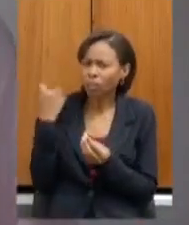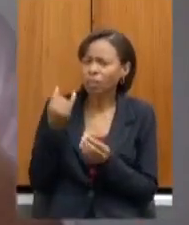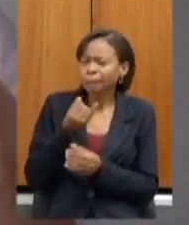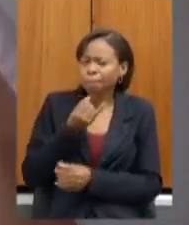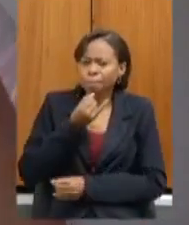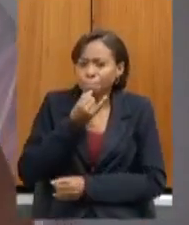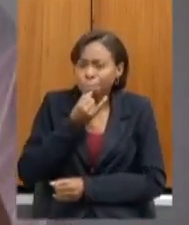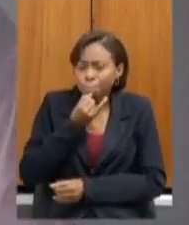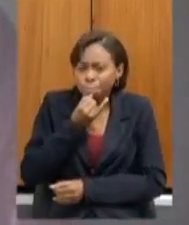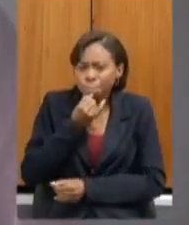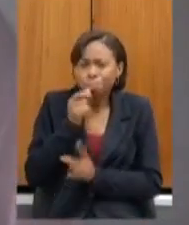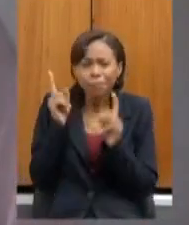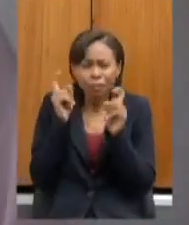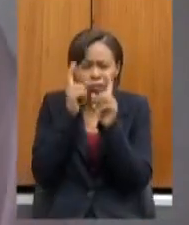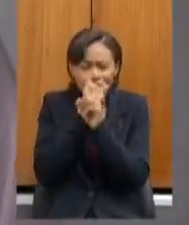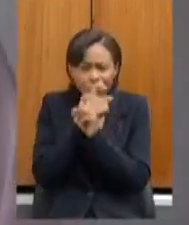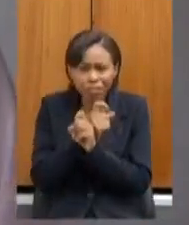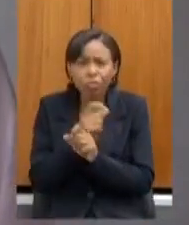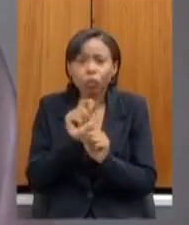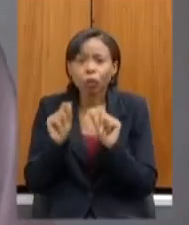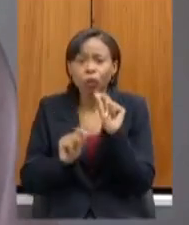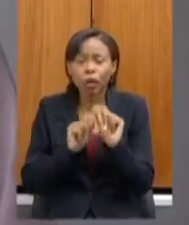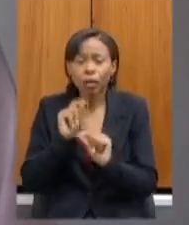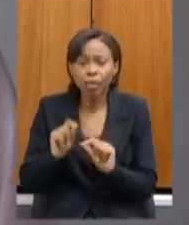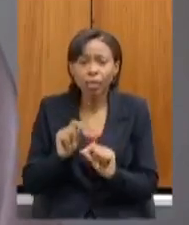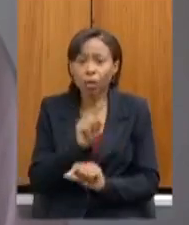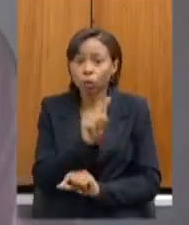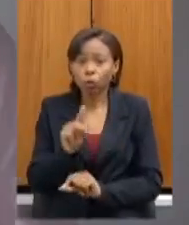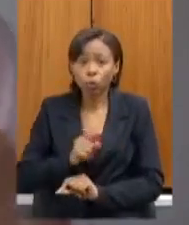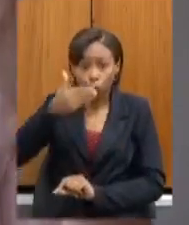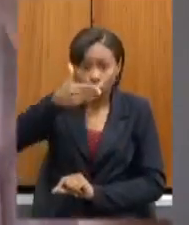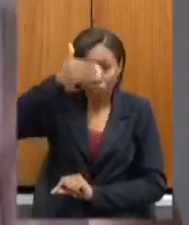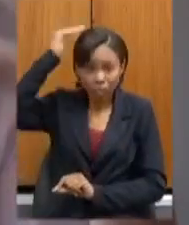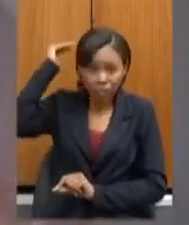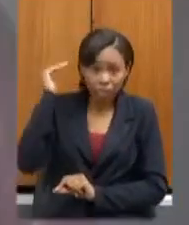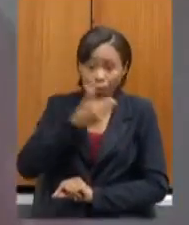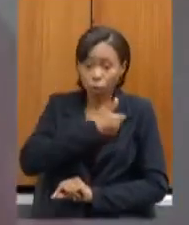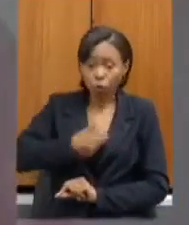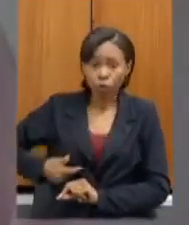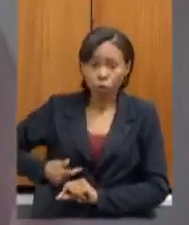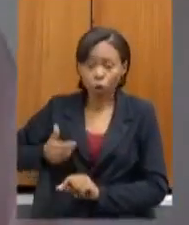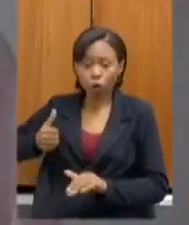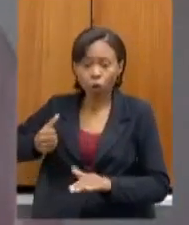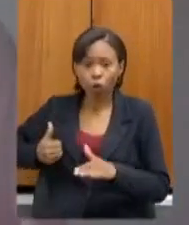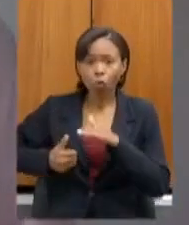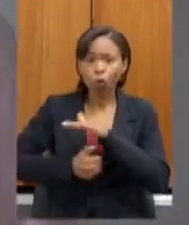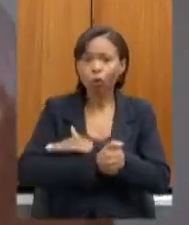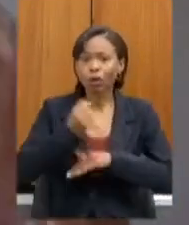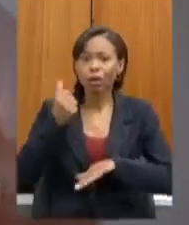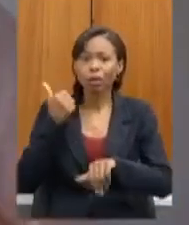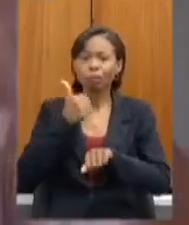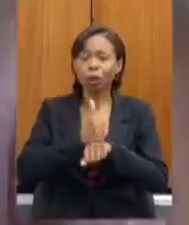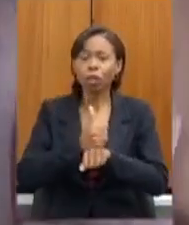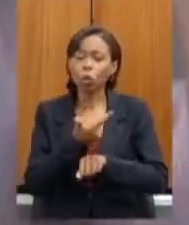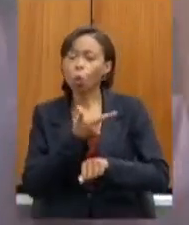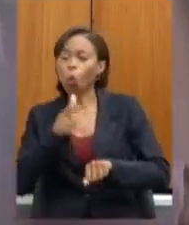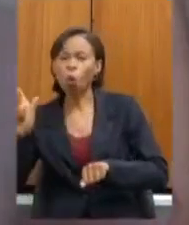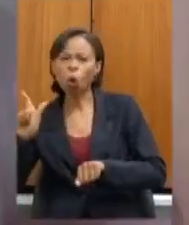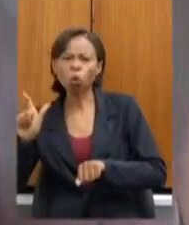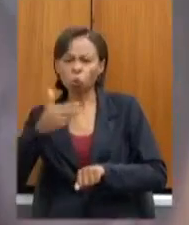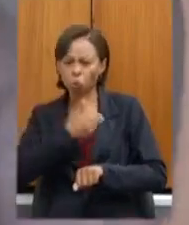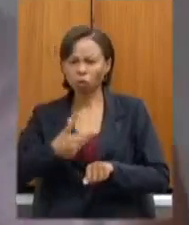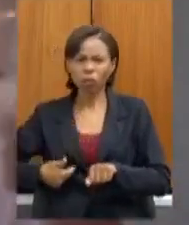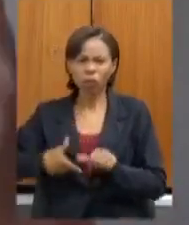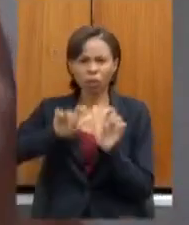em que o governador Romeu Zema tomava posse e que o governador anterior saía e era vaiado numa galeria